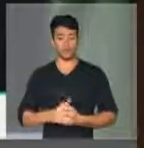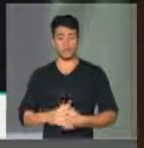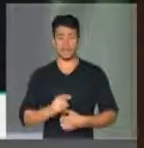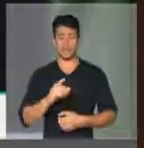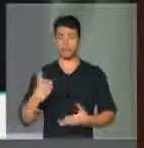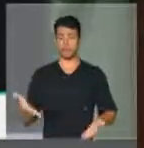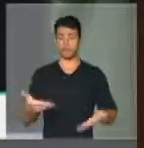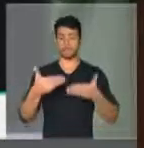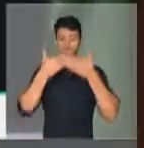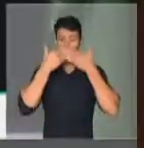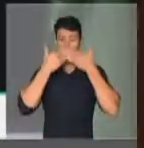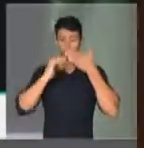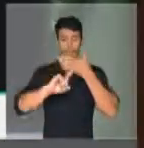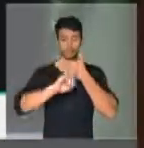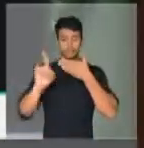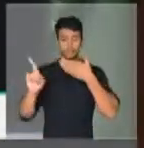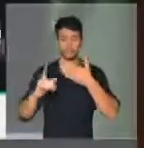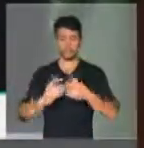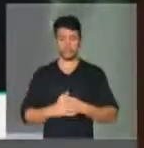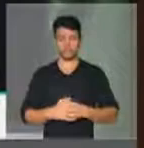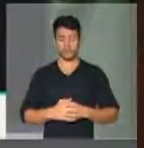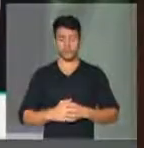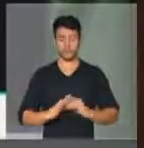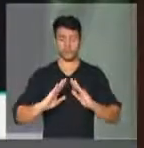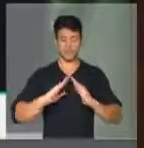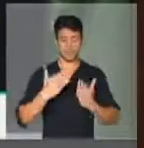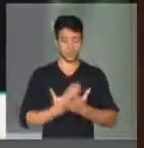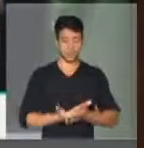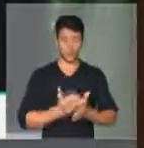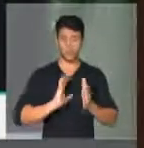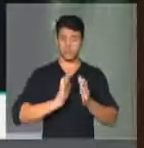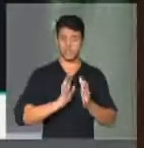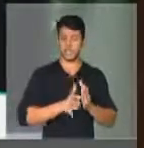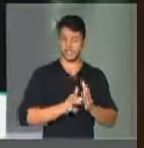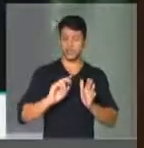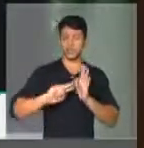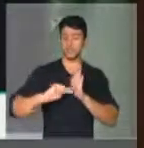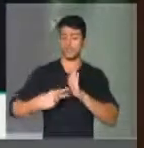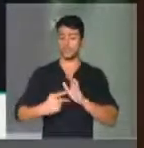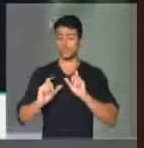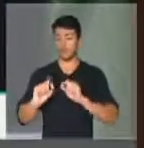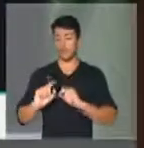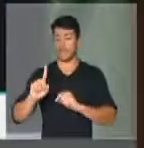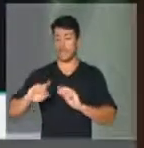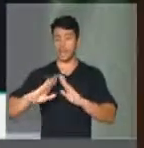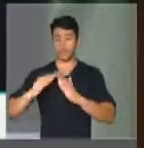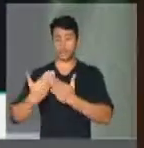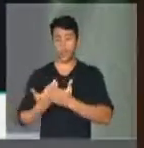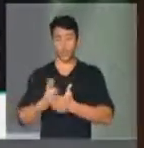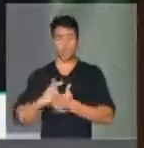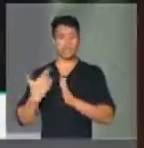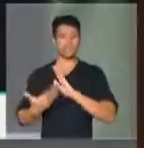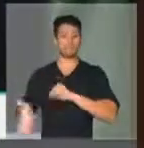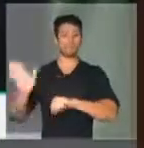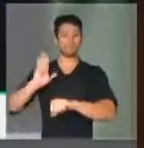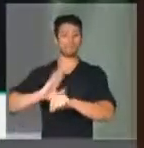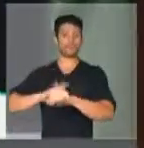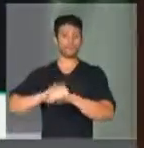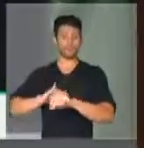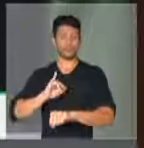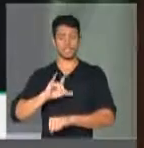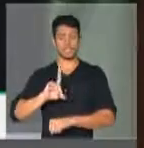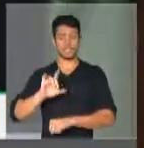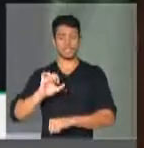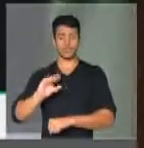Mordaça não, senhor presidente. Escola sem partido é escola ideológica, fazendo